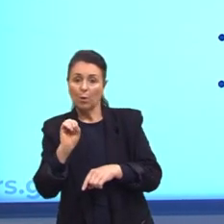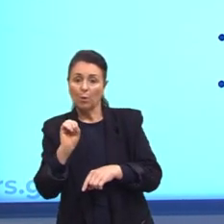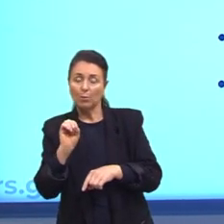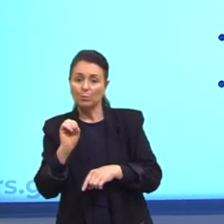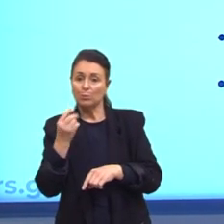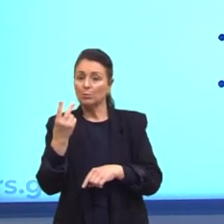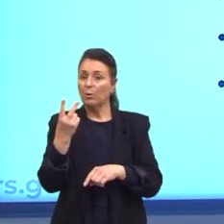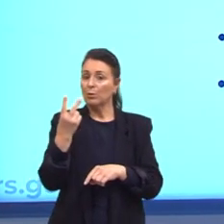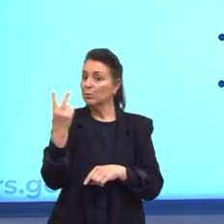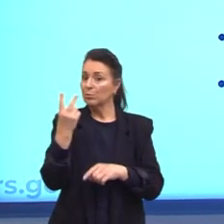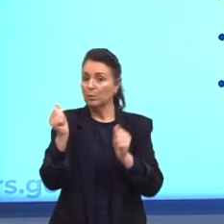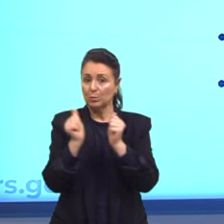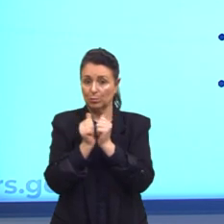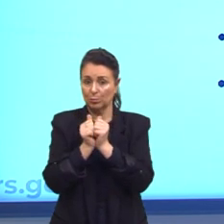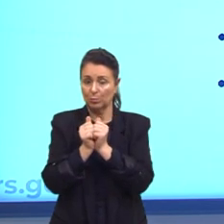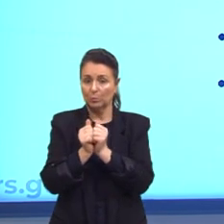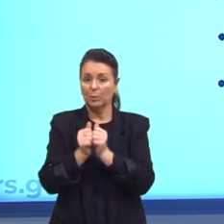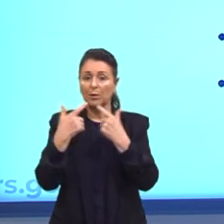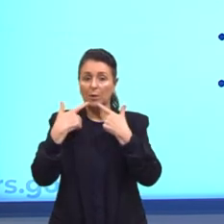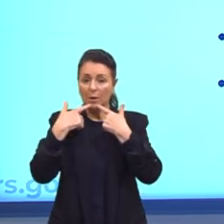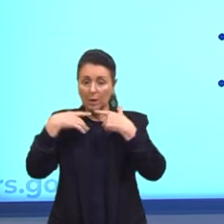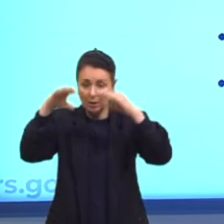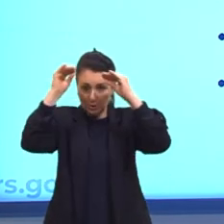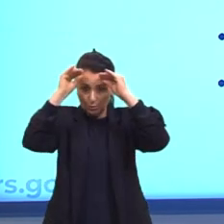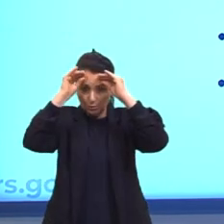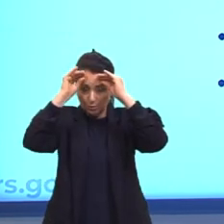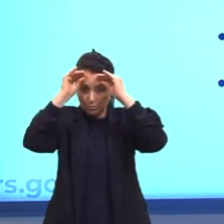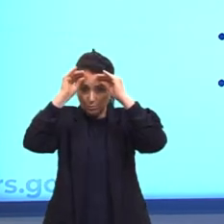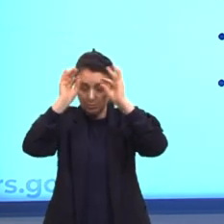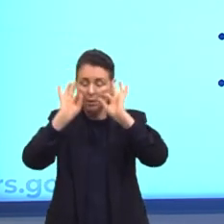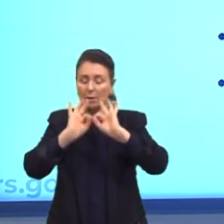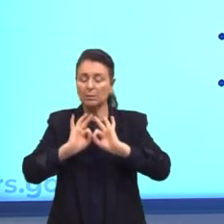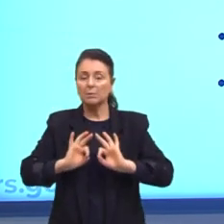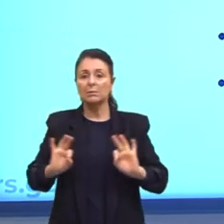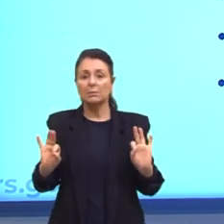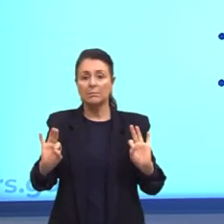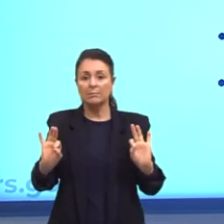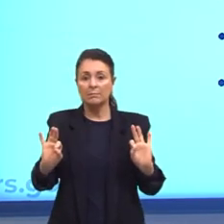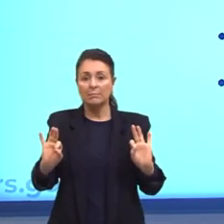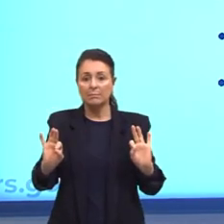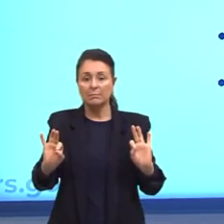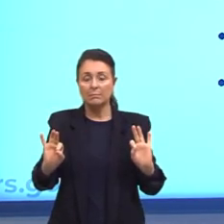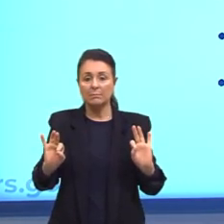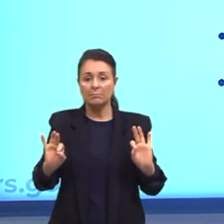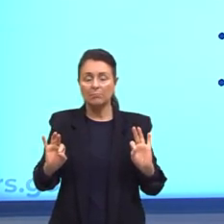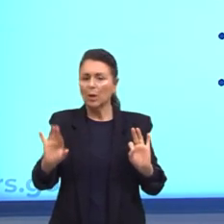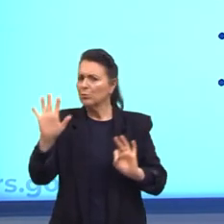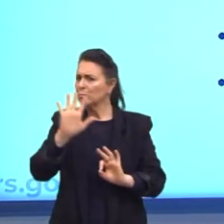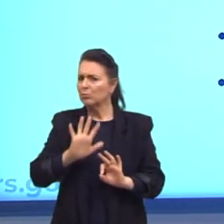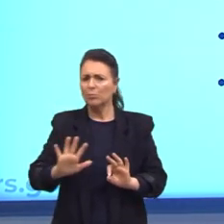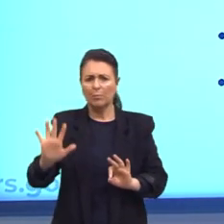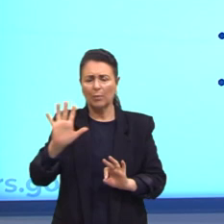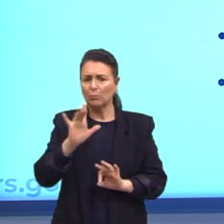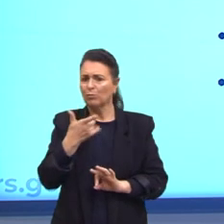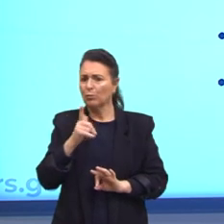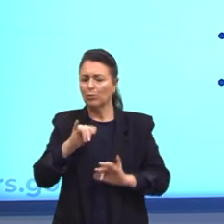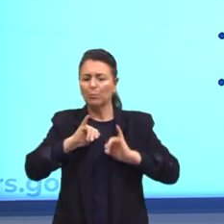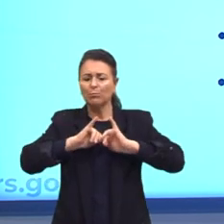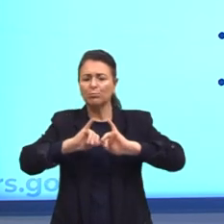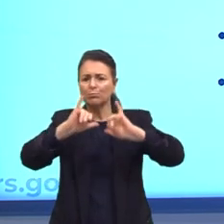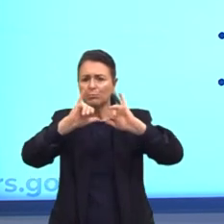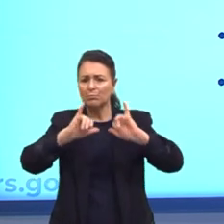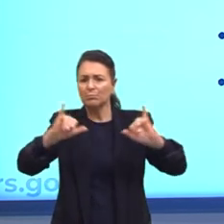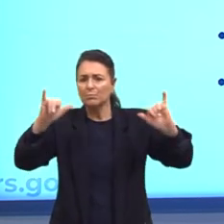A linguagem, ela é relativamente simples, tá? A gente geralmente não tem propagandas